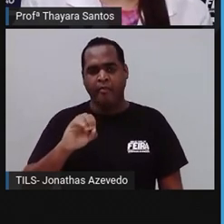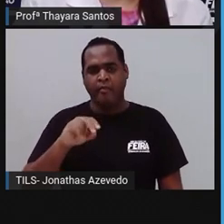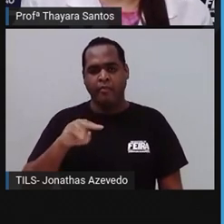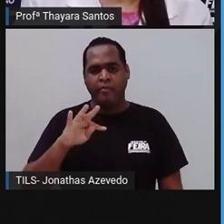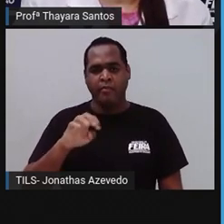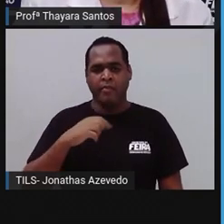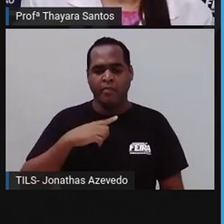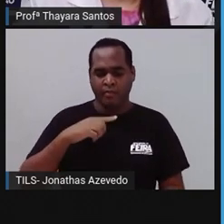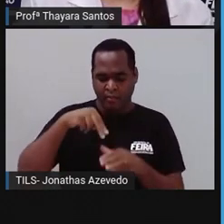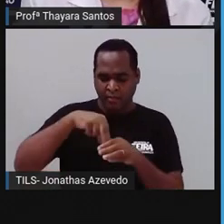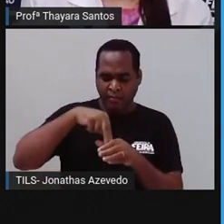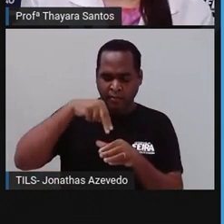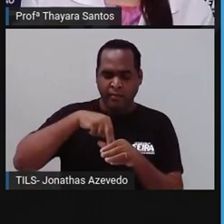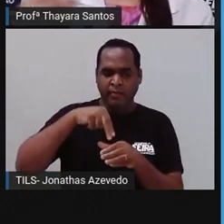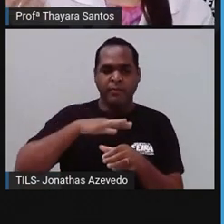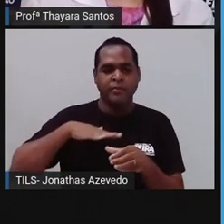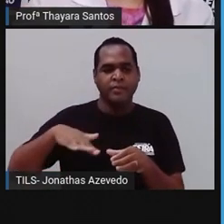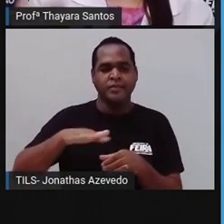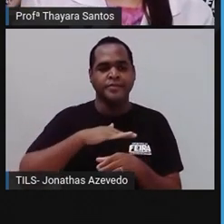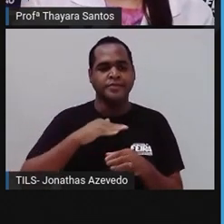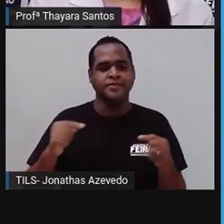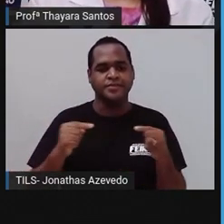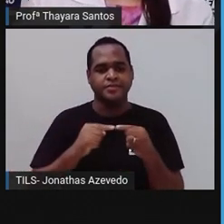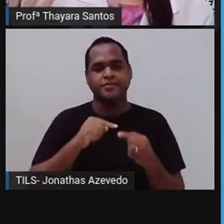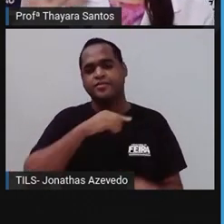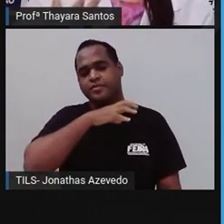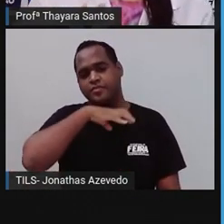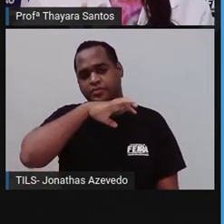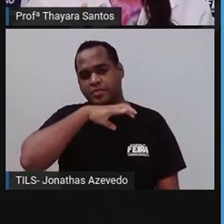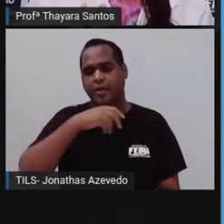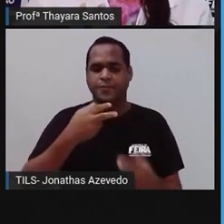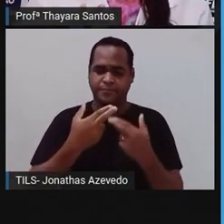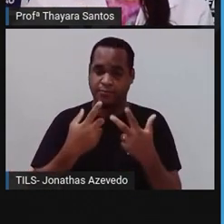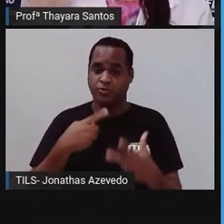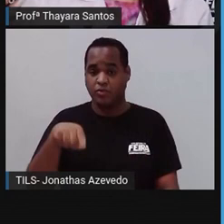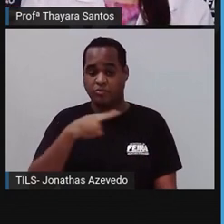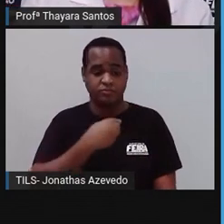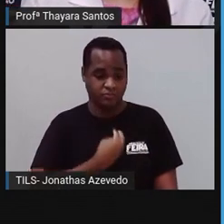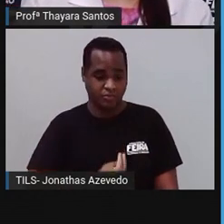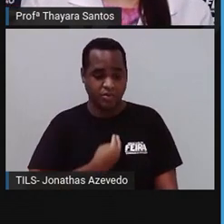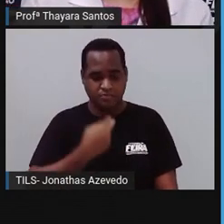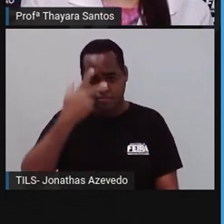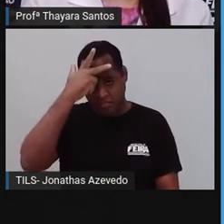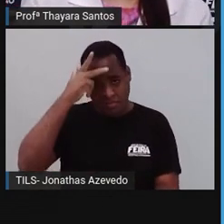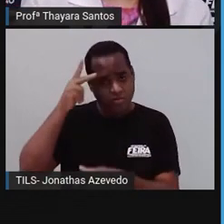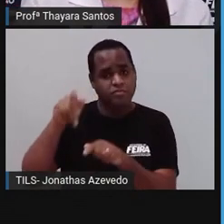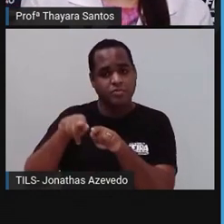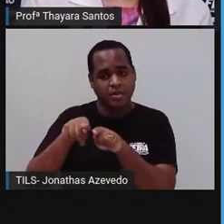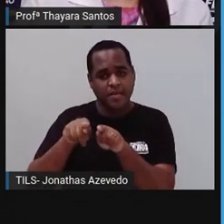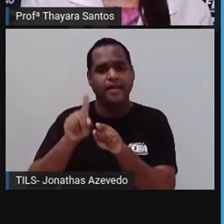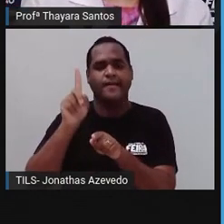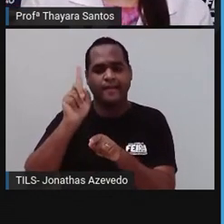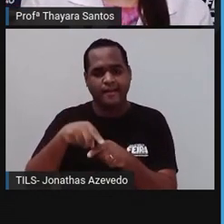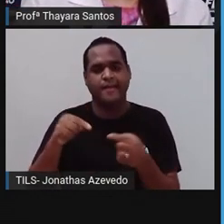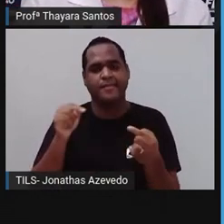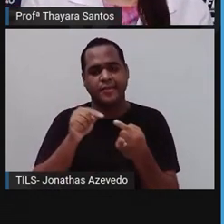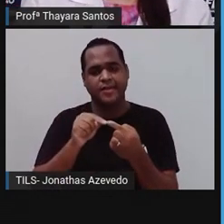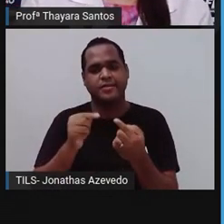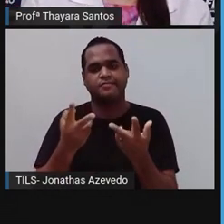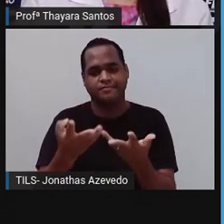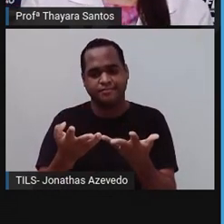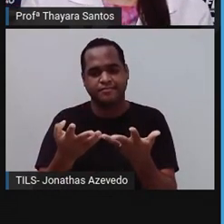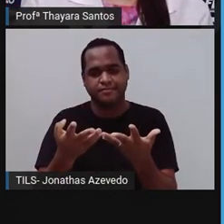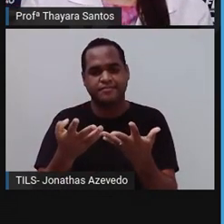com núcleo. Então, todos os animais, incluindo nós, seres humanos, a gente tem células desse tipo aqui que eu trouxe para vocês.